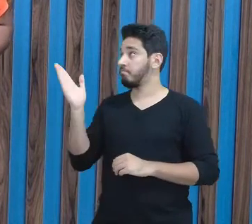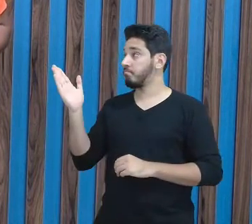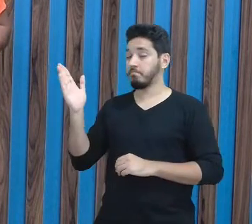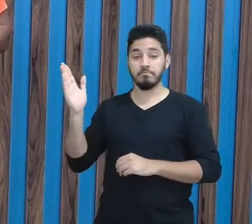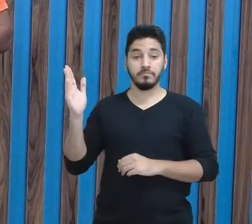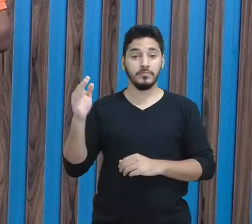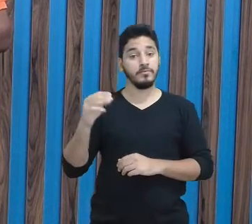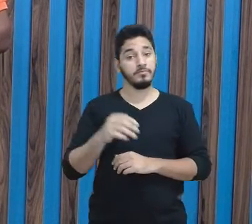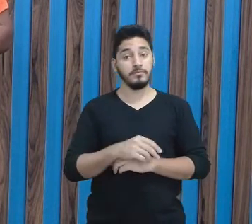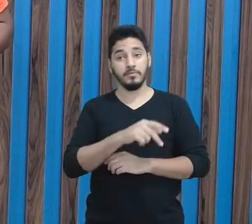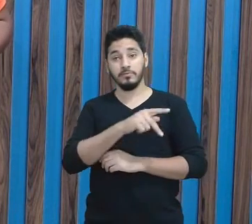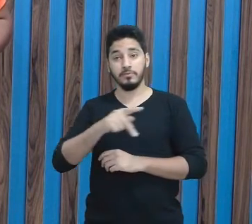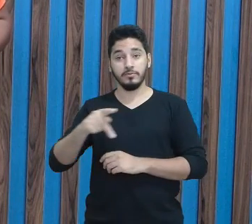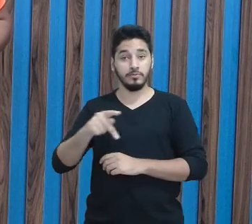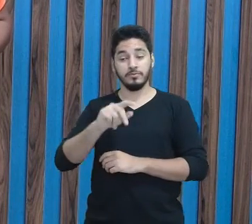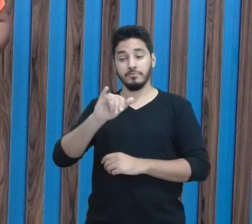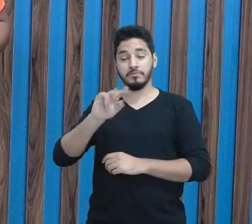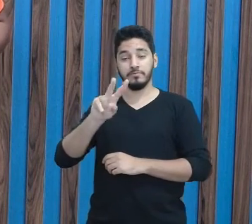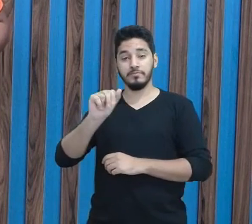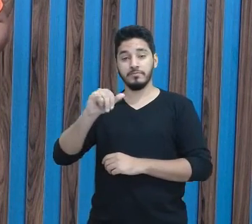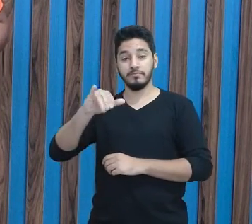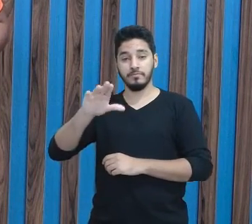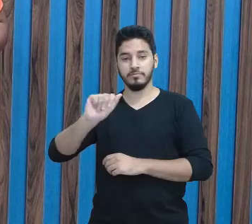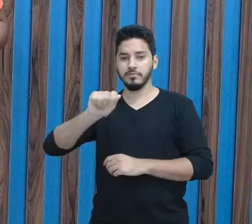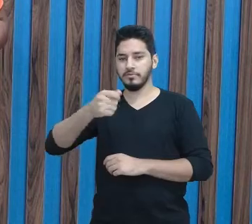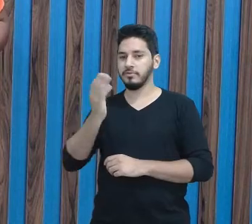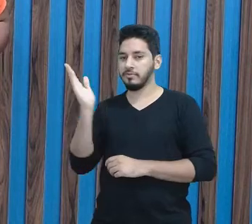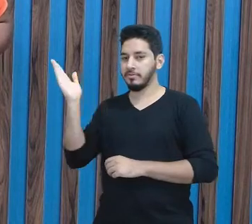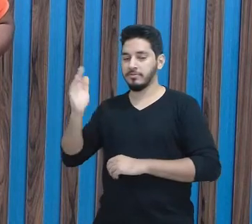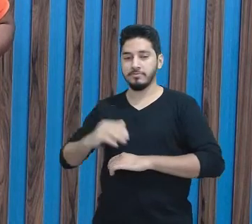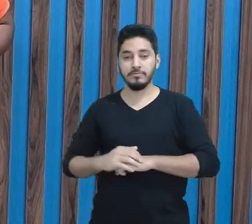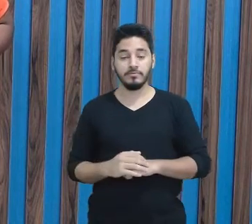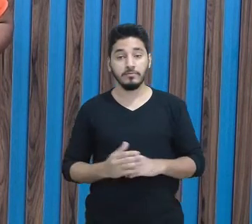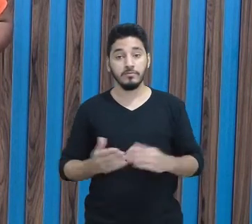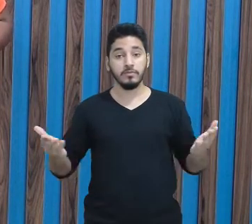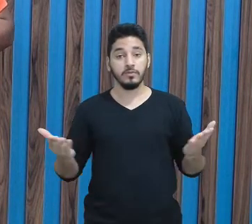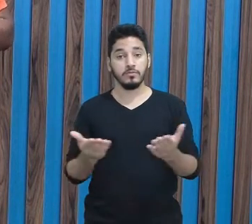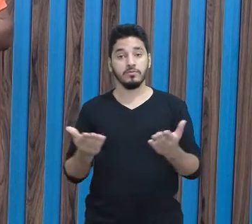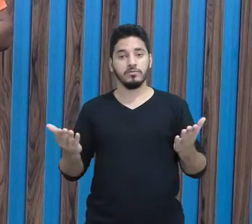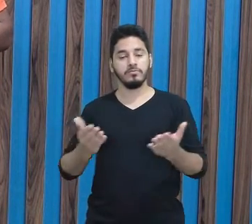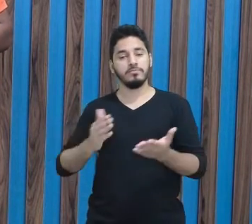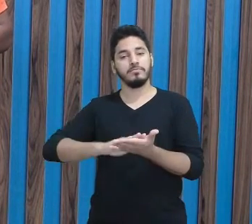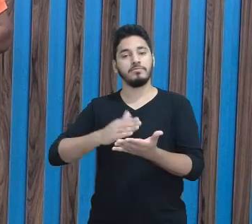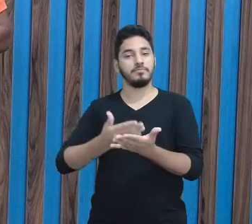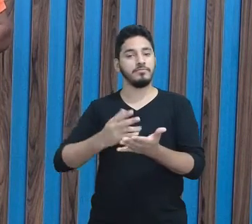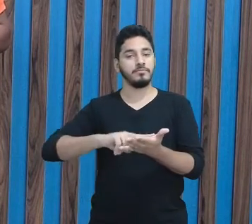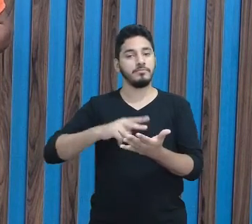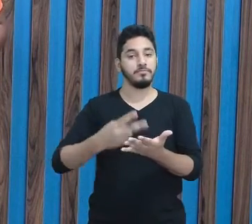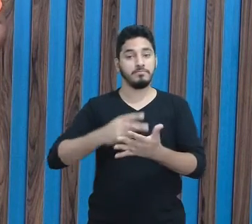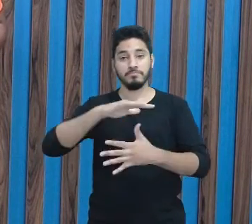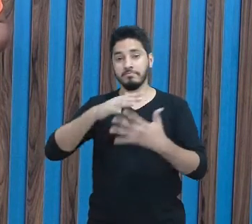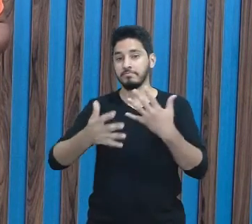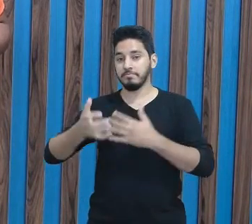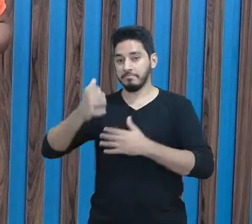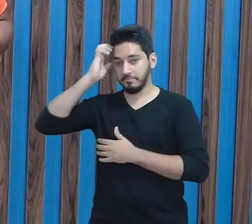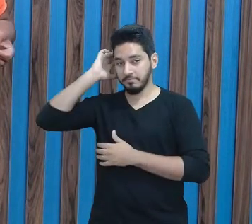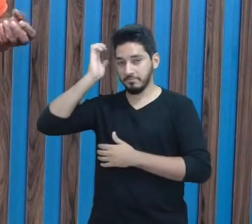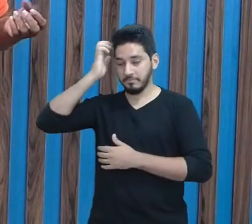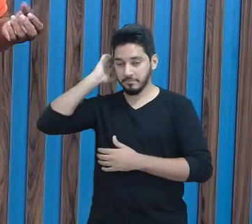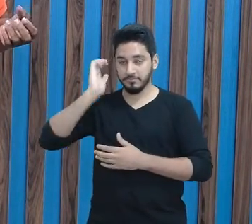professora Ivânia França e este é o meu sinal. Estamos hoje com o intérprete de Libras, Everton.